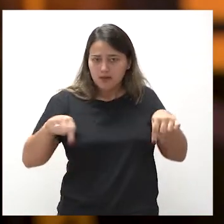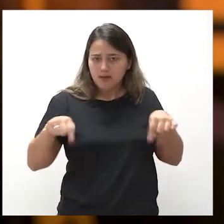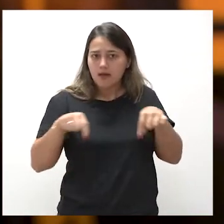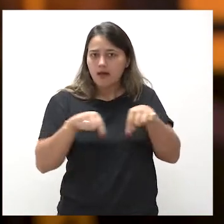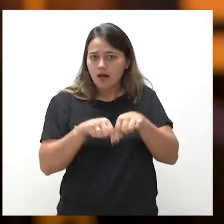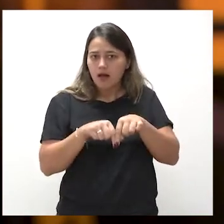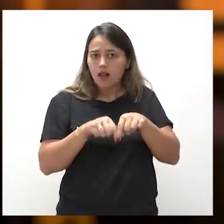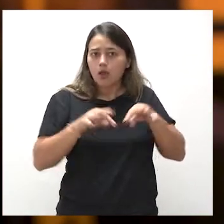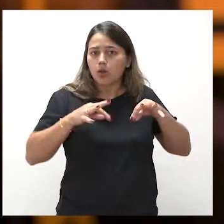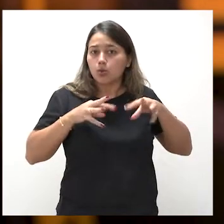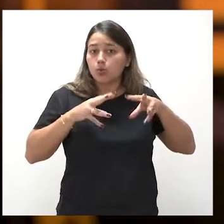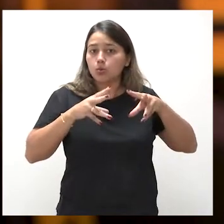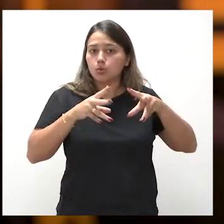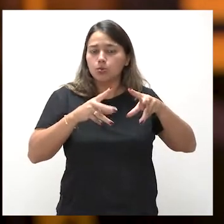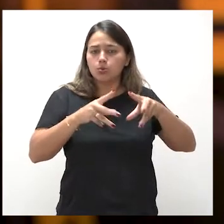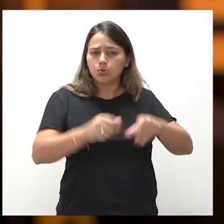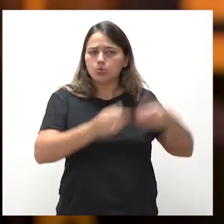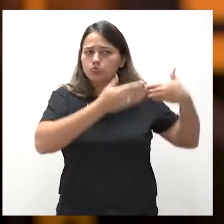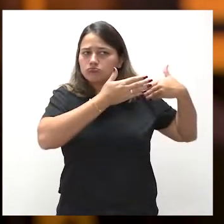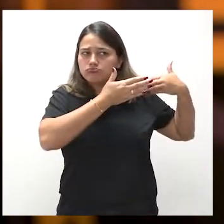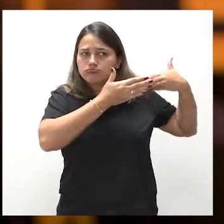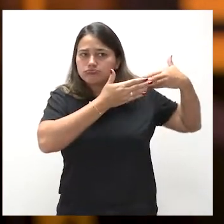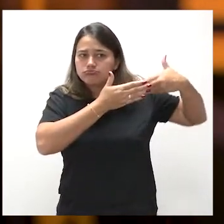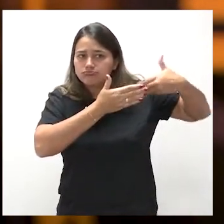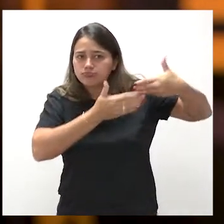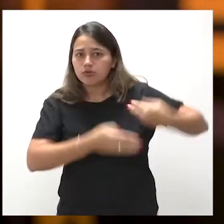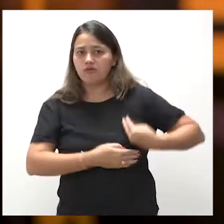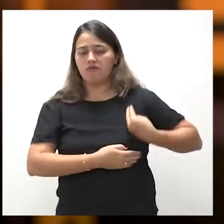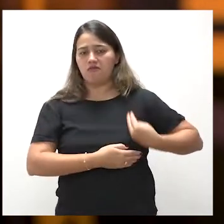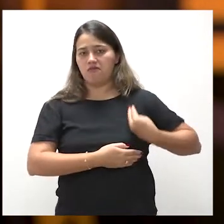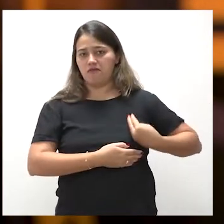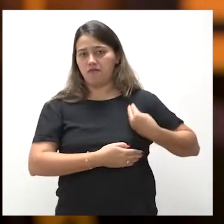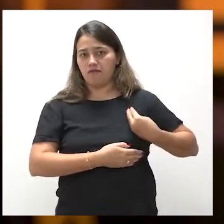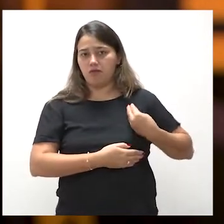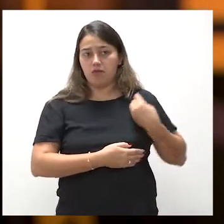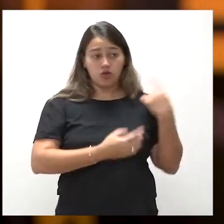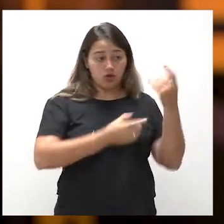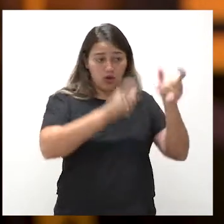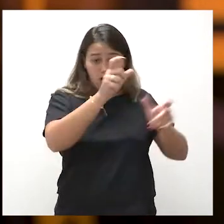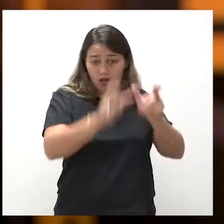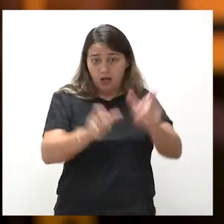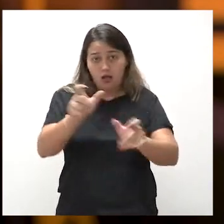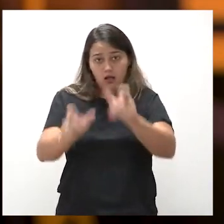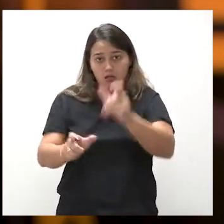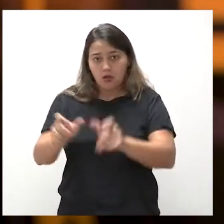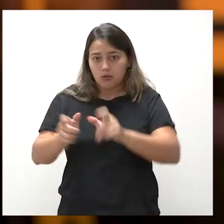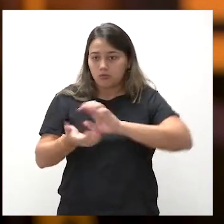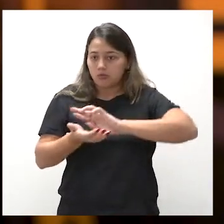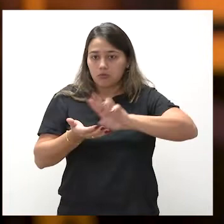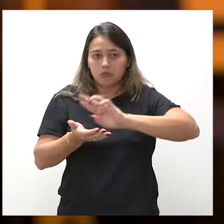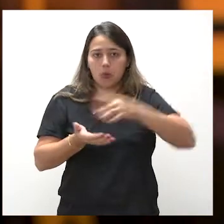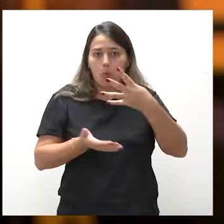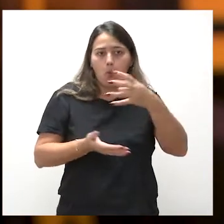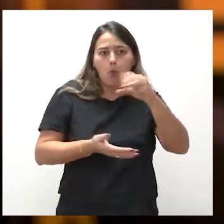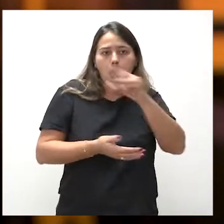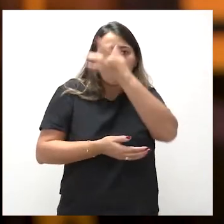trazem para dentro de sala toda uma bagagem, toda a sua vivência individual, né? E você